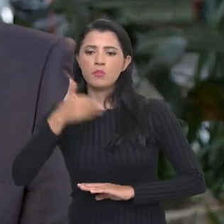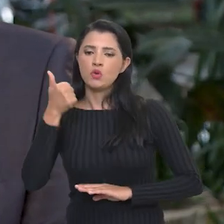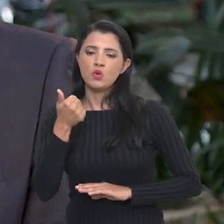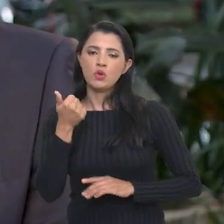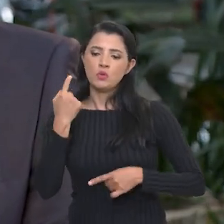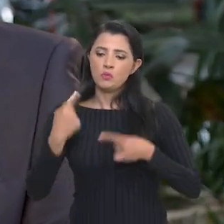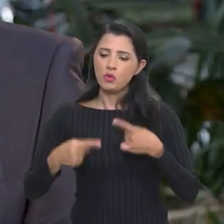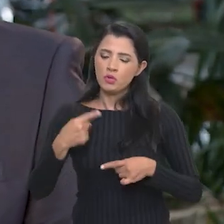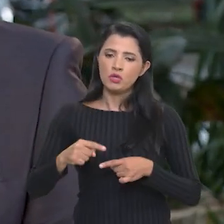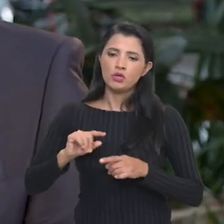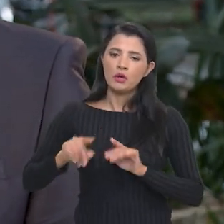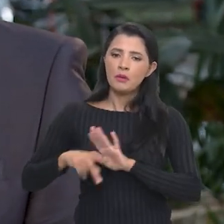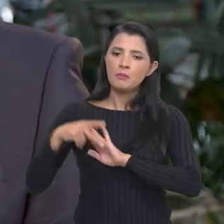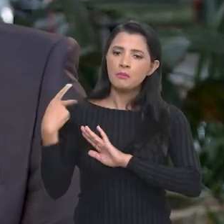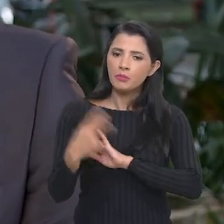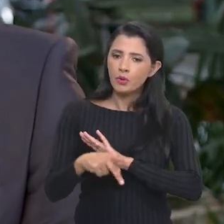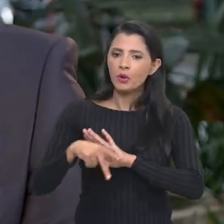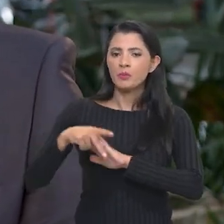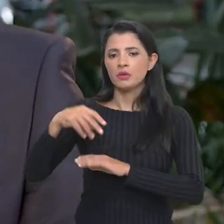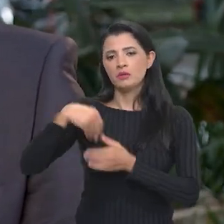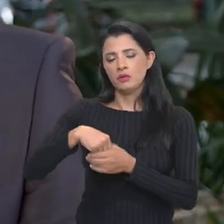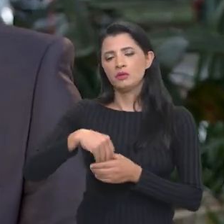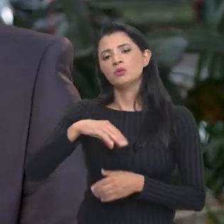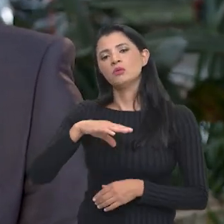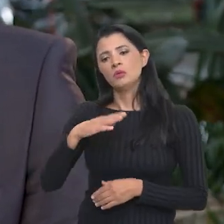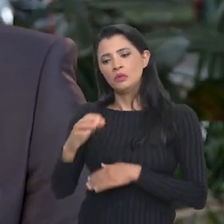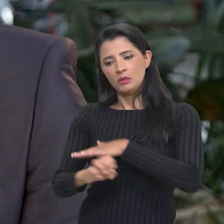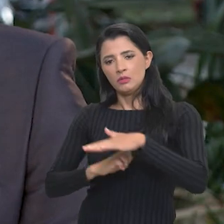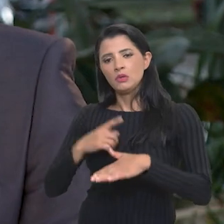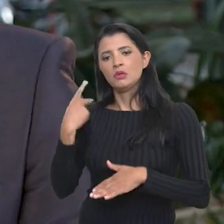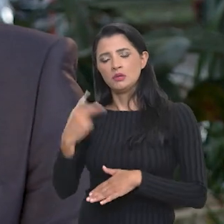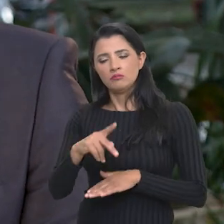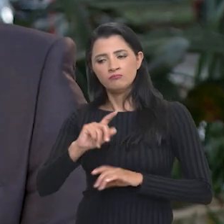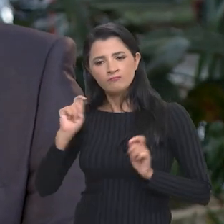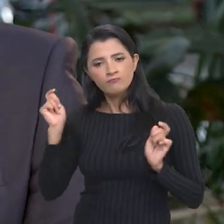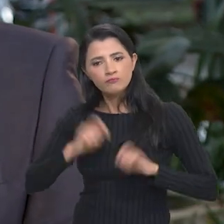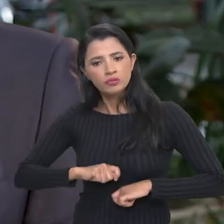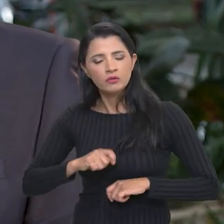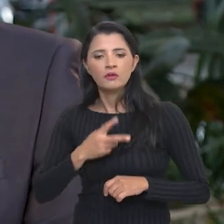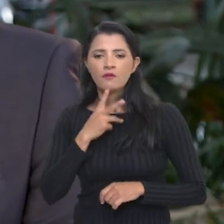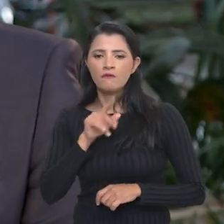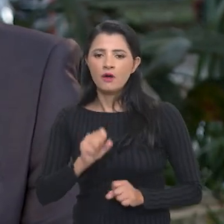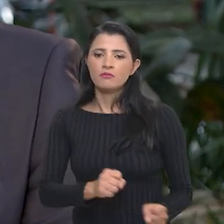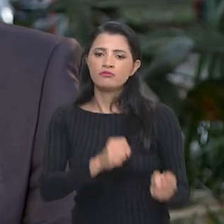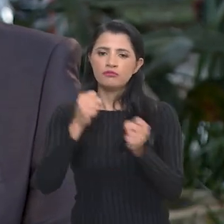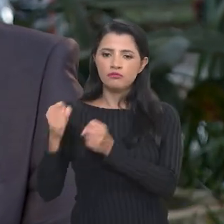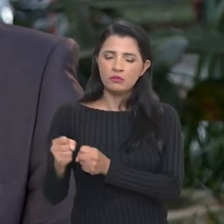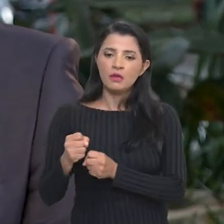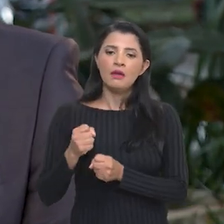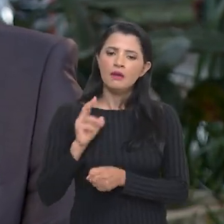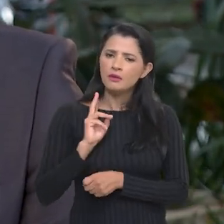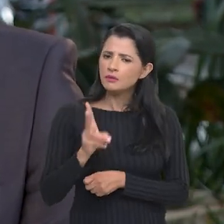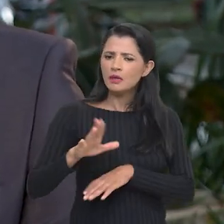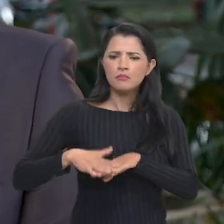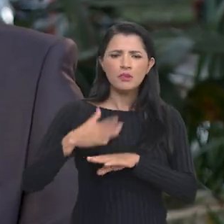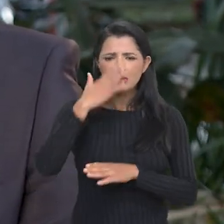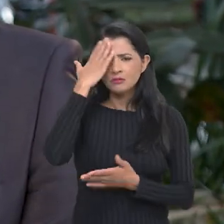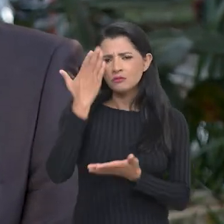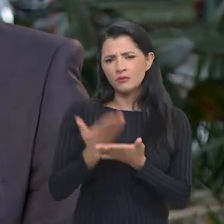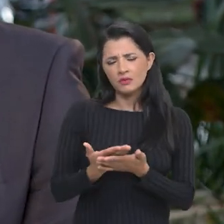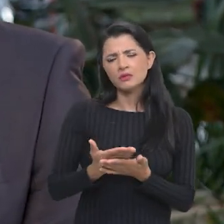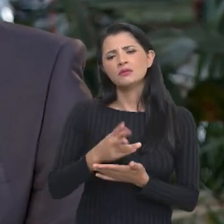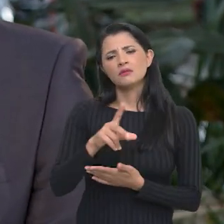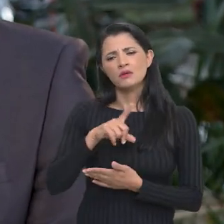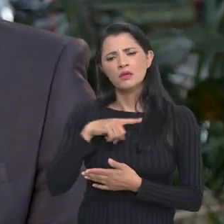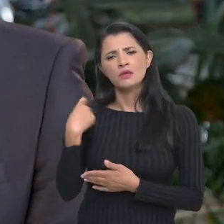aprimorando, aperfeiçoando todas as políticas públicas que é o histórico dessa companhia. Nós vamos potencializar. e com isso, certamente, cada